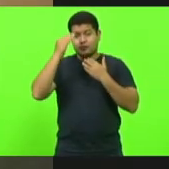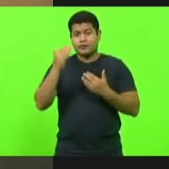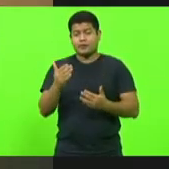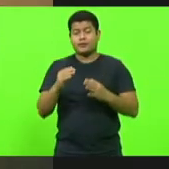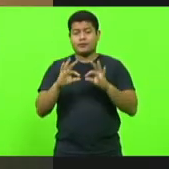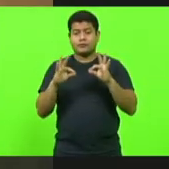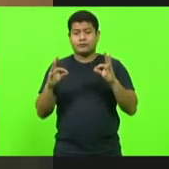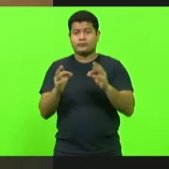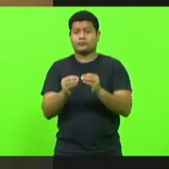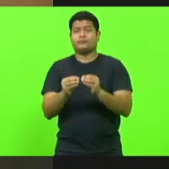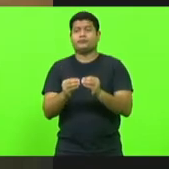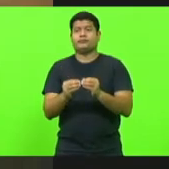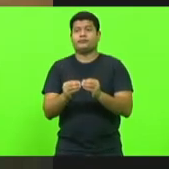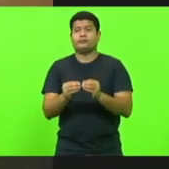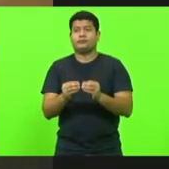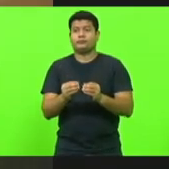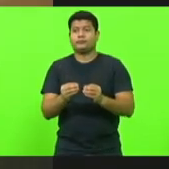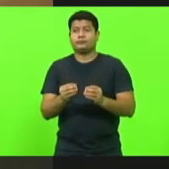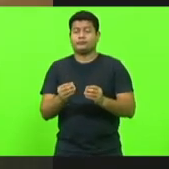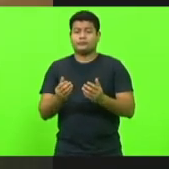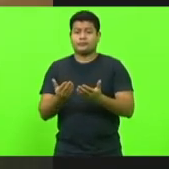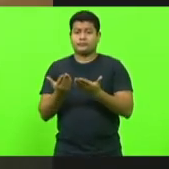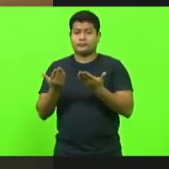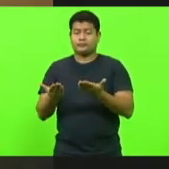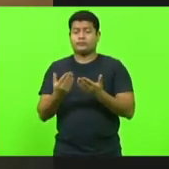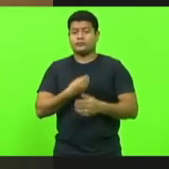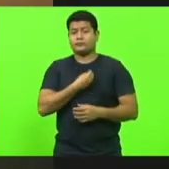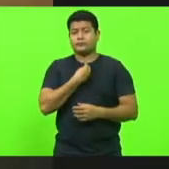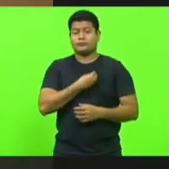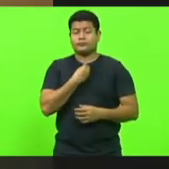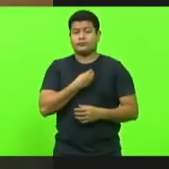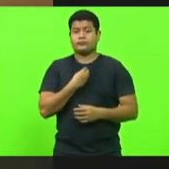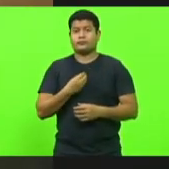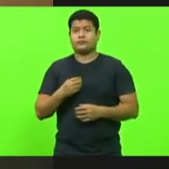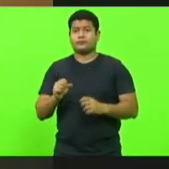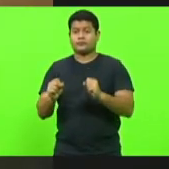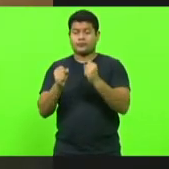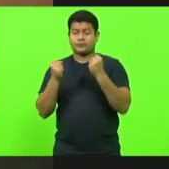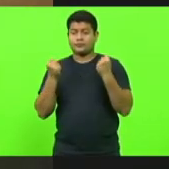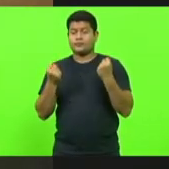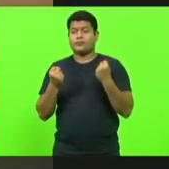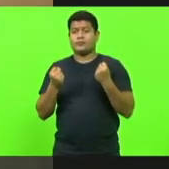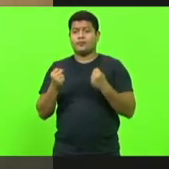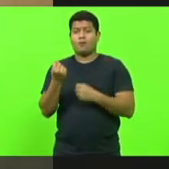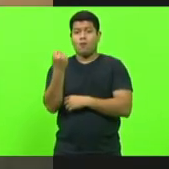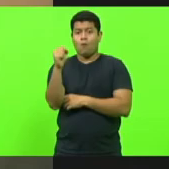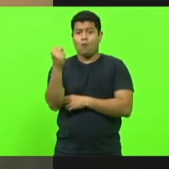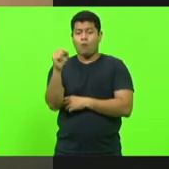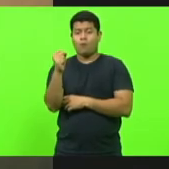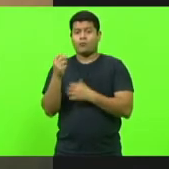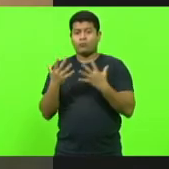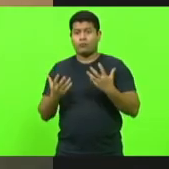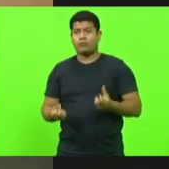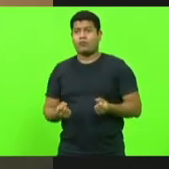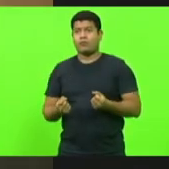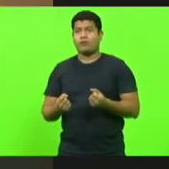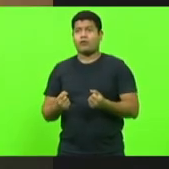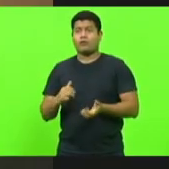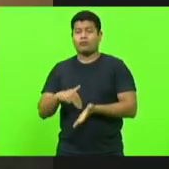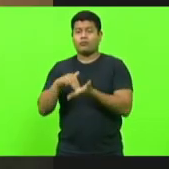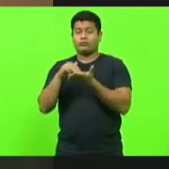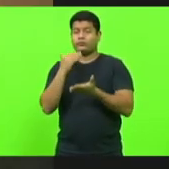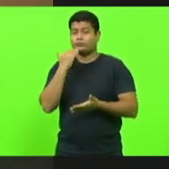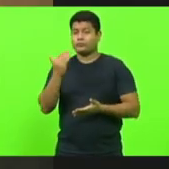todos que estiveram ontem ali presente fizeram a defesa foram oito votos favoráveis a moção de apelo